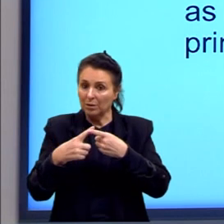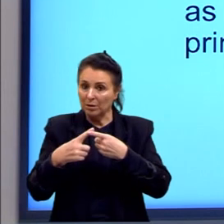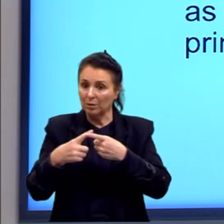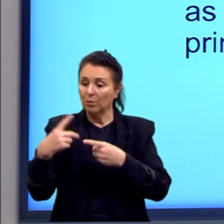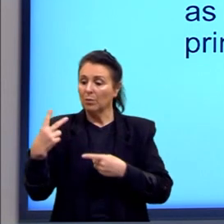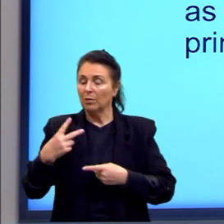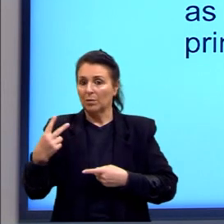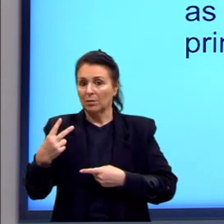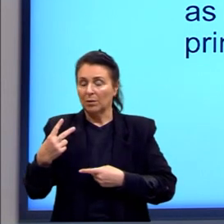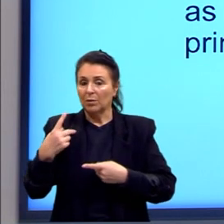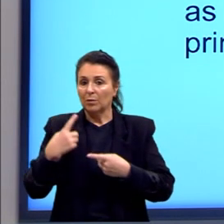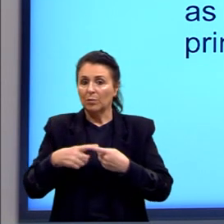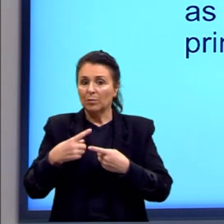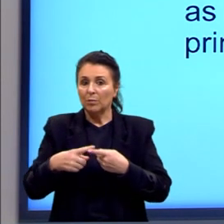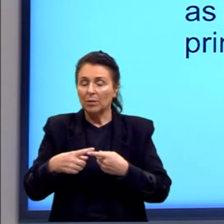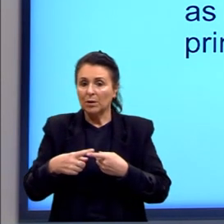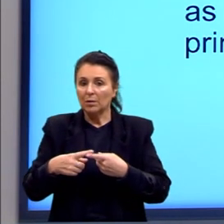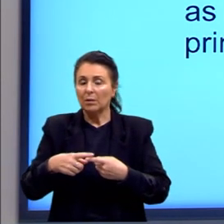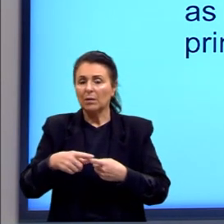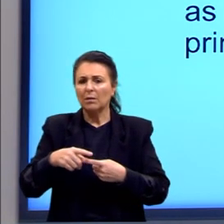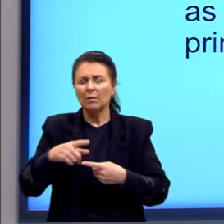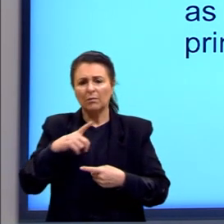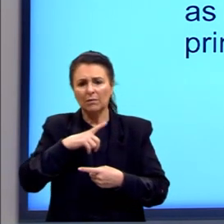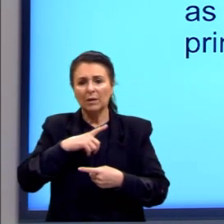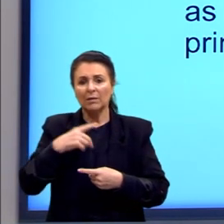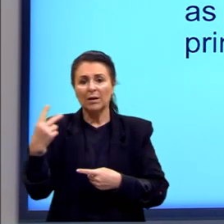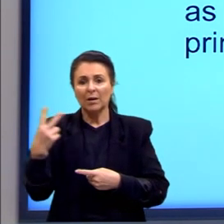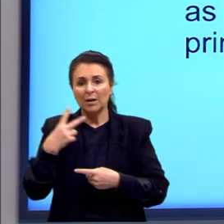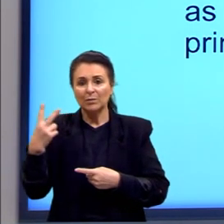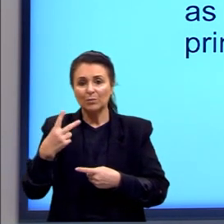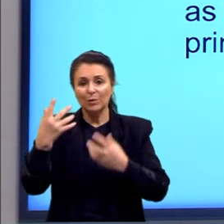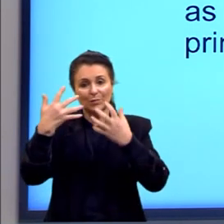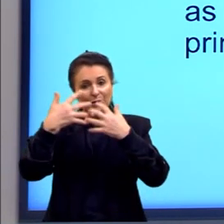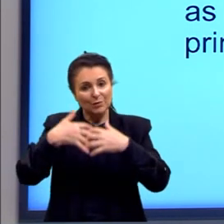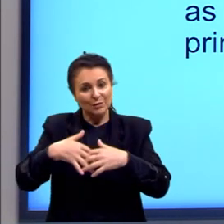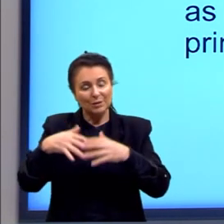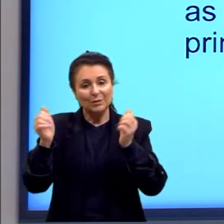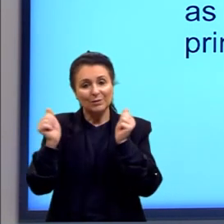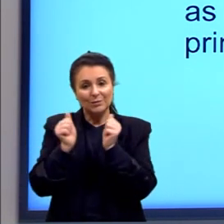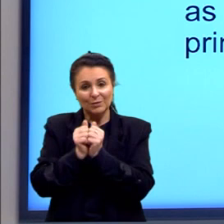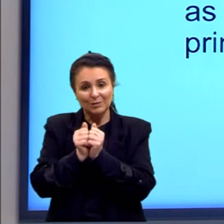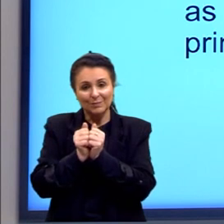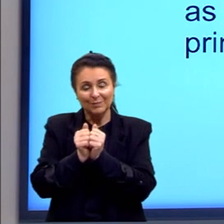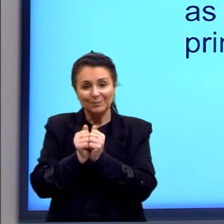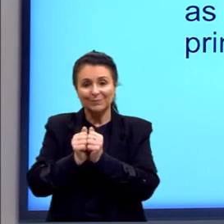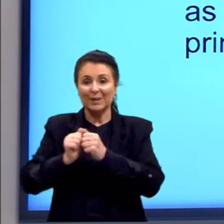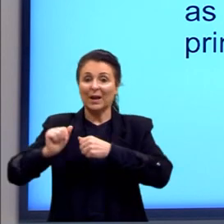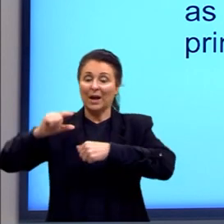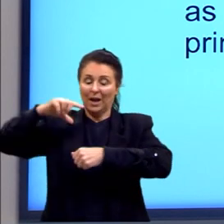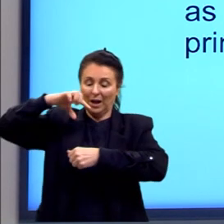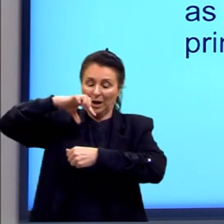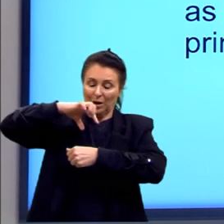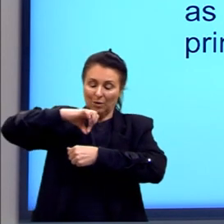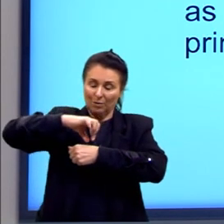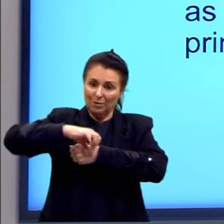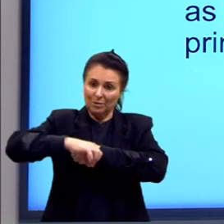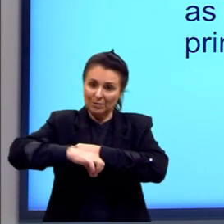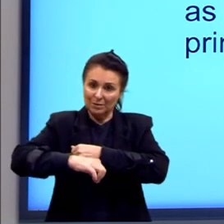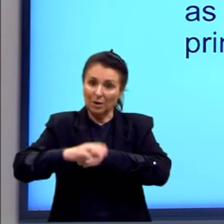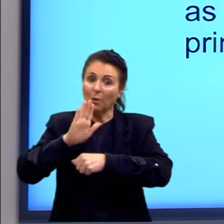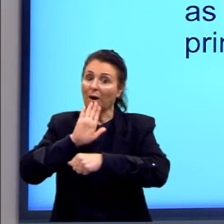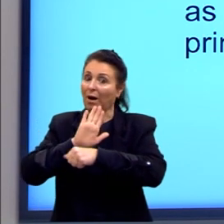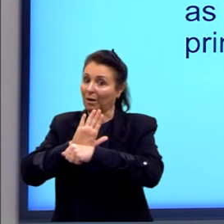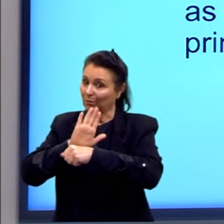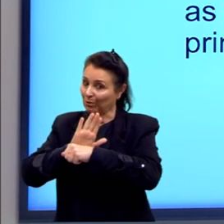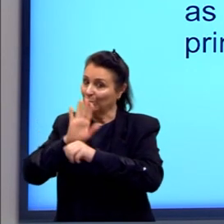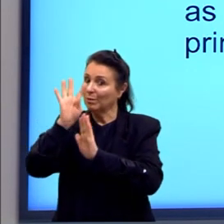duplinha? Porque a gente vai ter as duas funcionando juntas. A coesão vai ajudar que o nosso